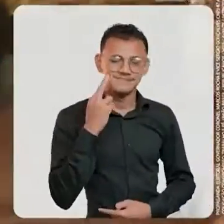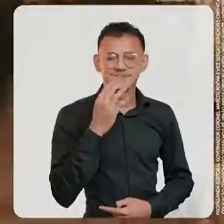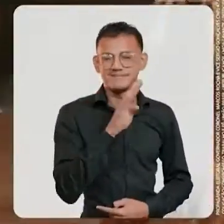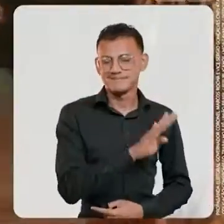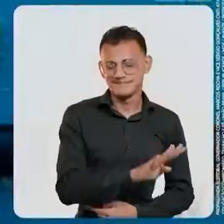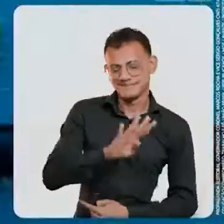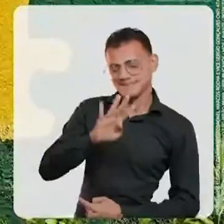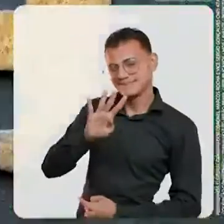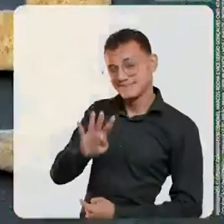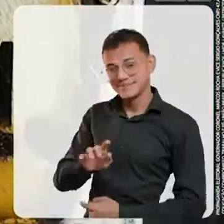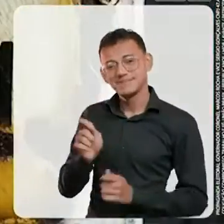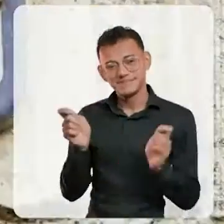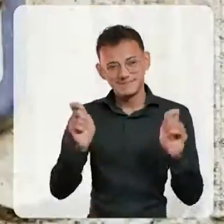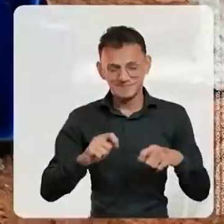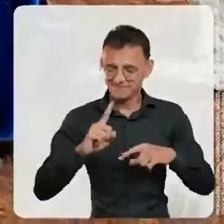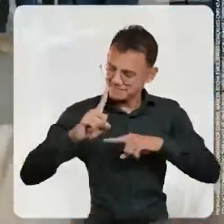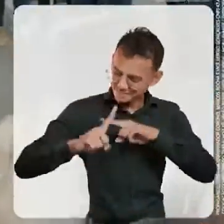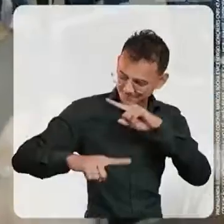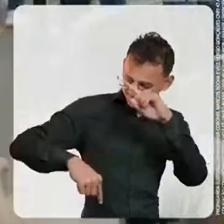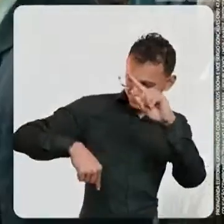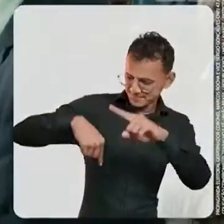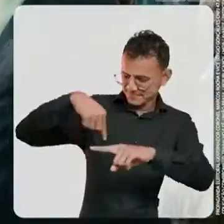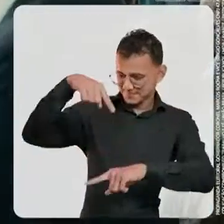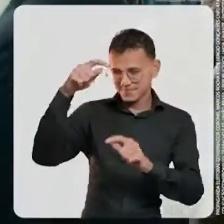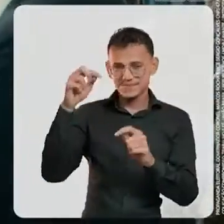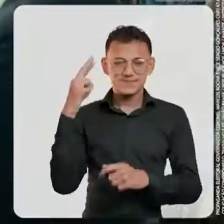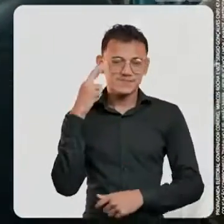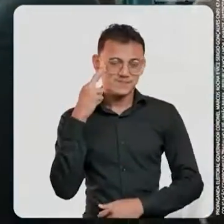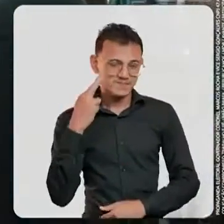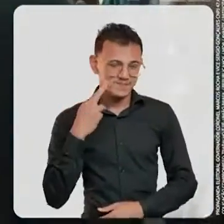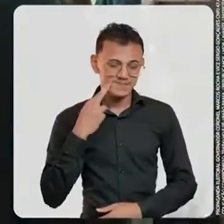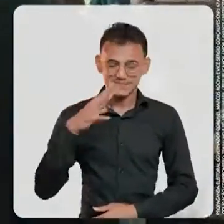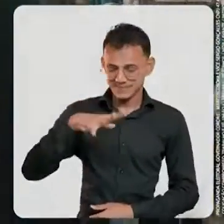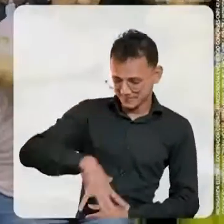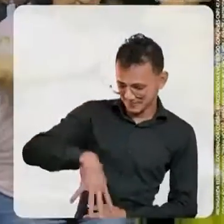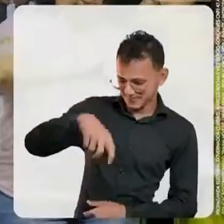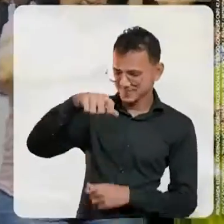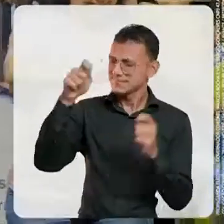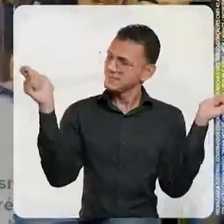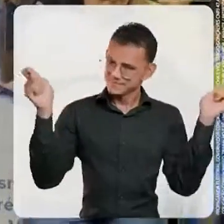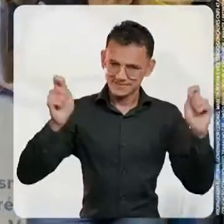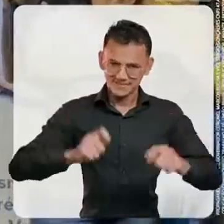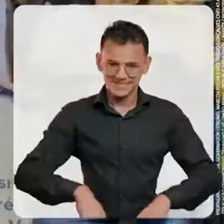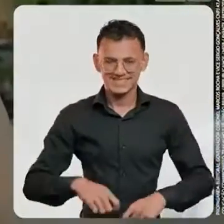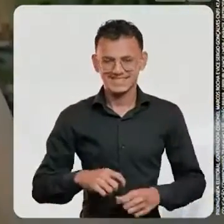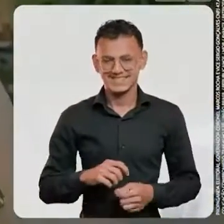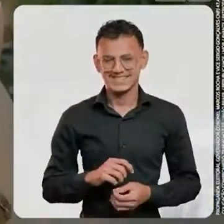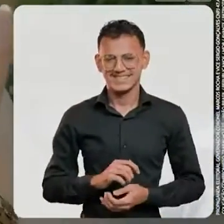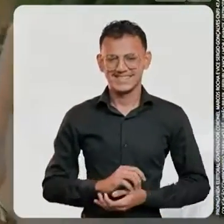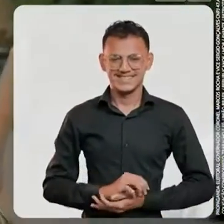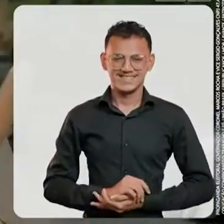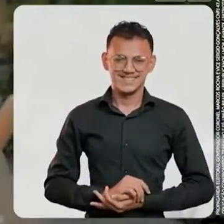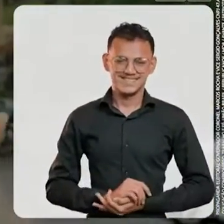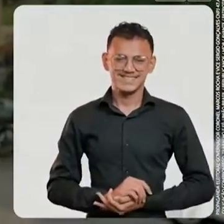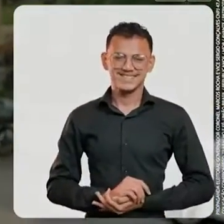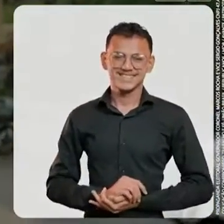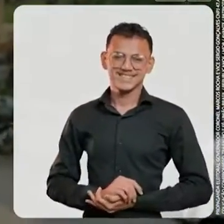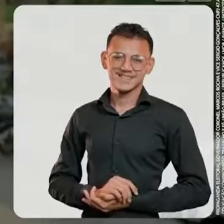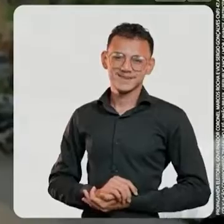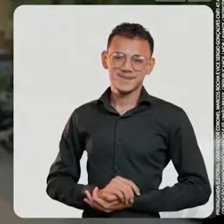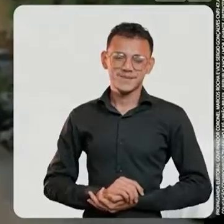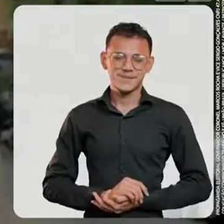São 44, pra crescer e prosperar, Rondônia só tem a ganhar.